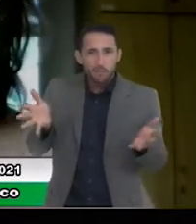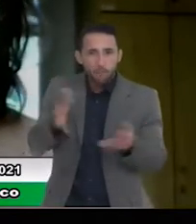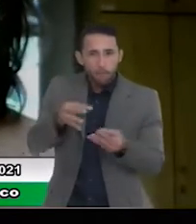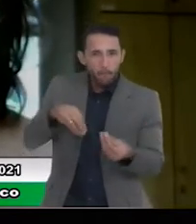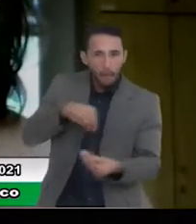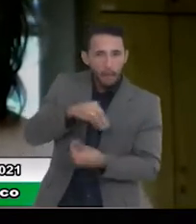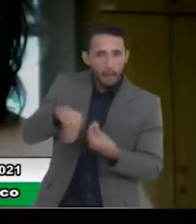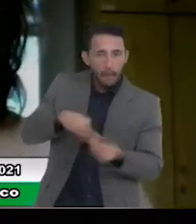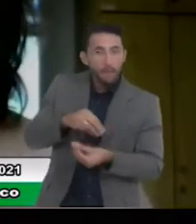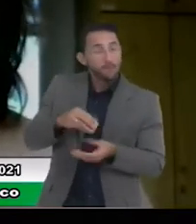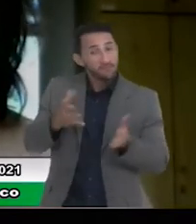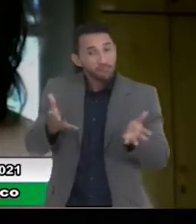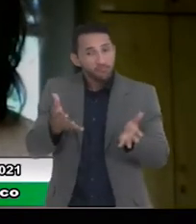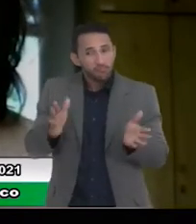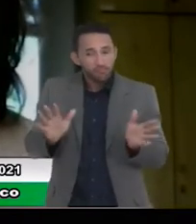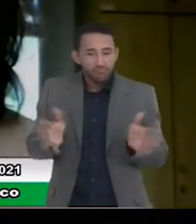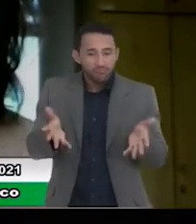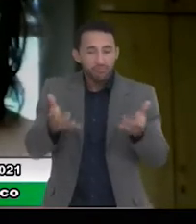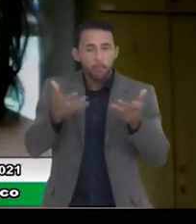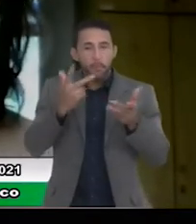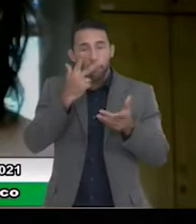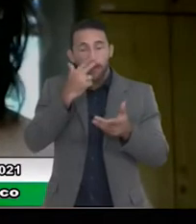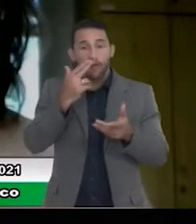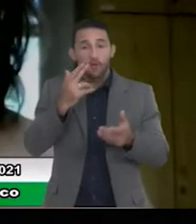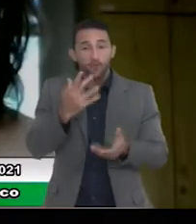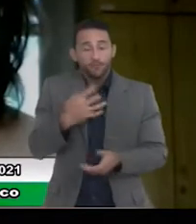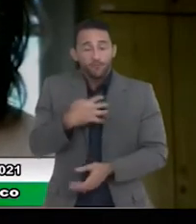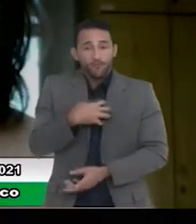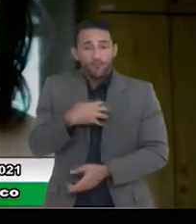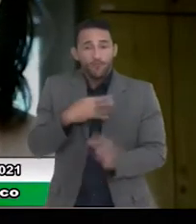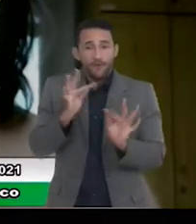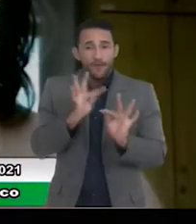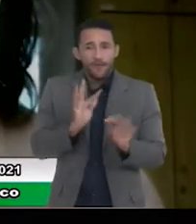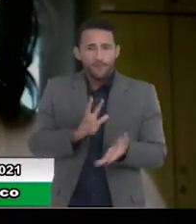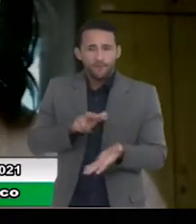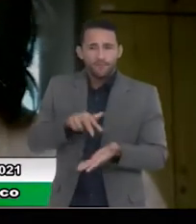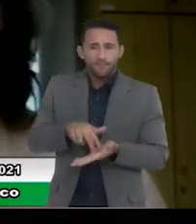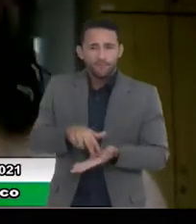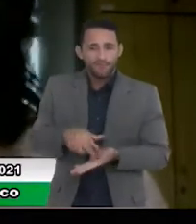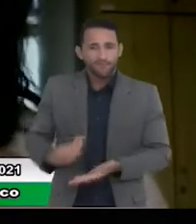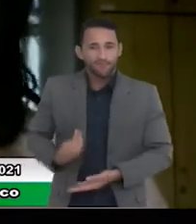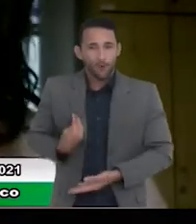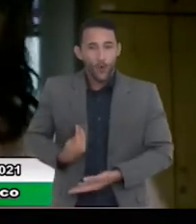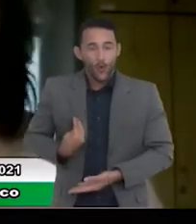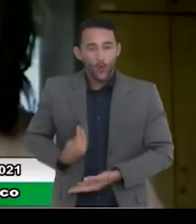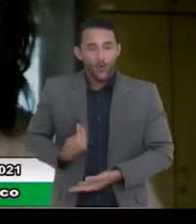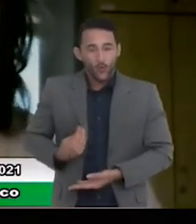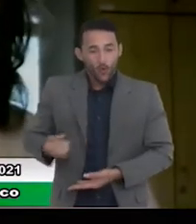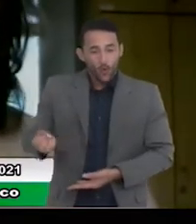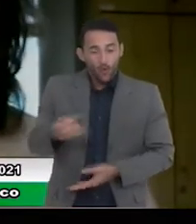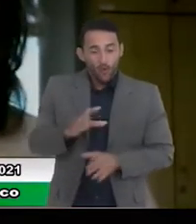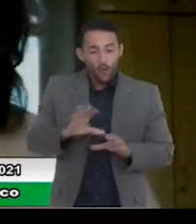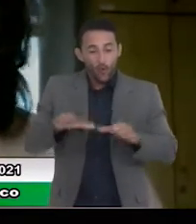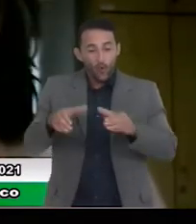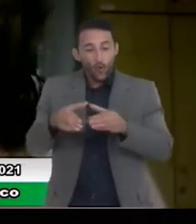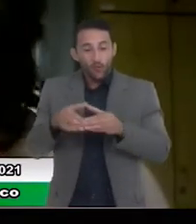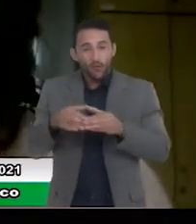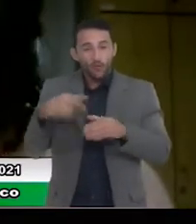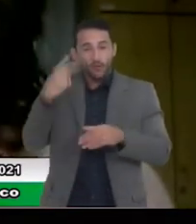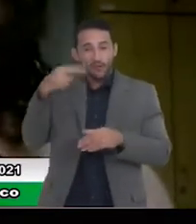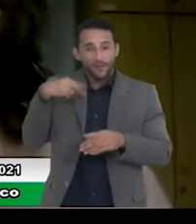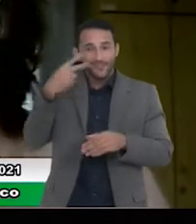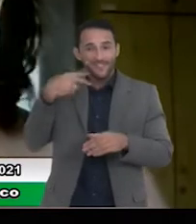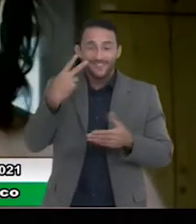muito, então, para mim, é uma honra de poder estar aqui muito feliz com essa nova composição da Comissão de Economia e Finanças, vamos trabalhar muito